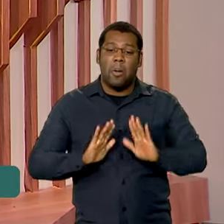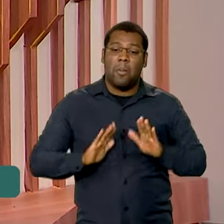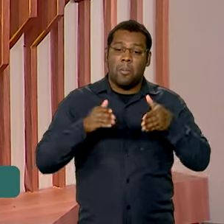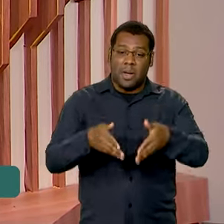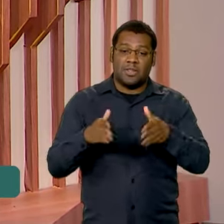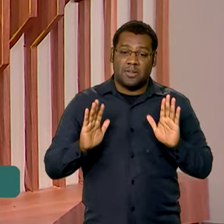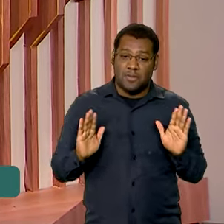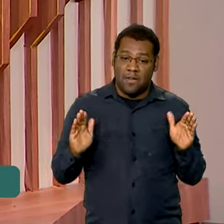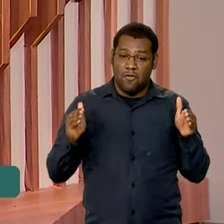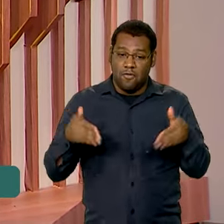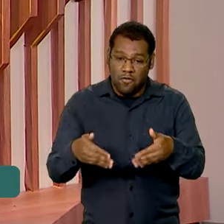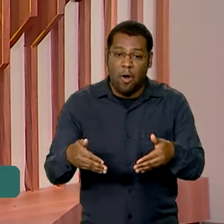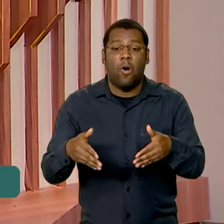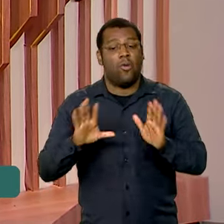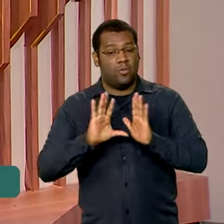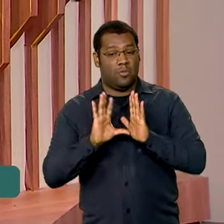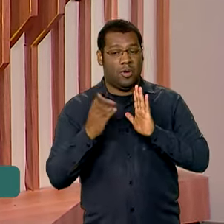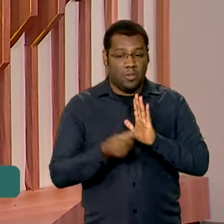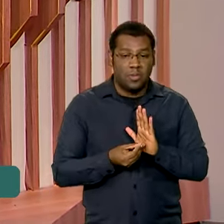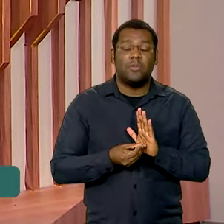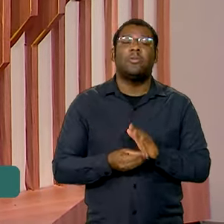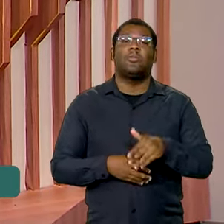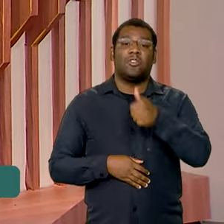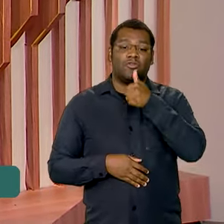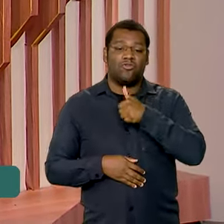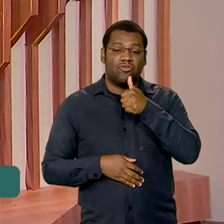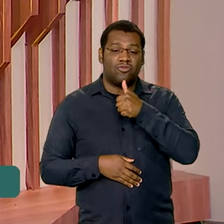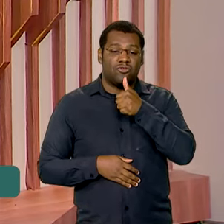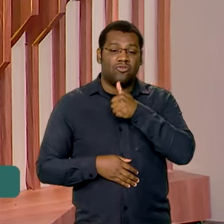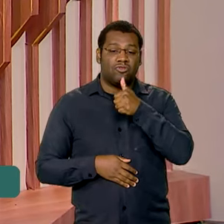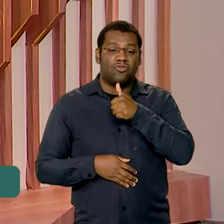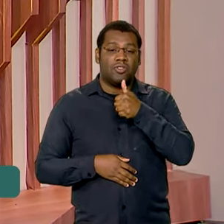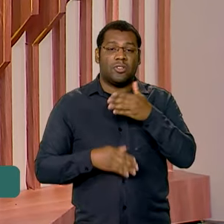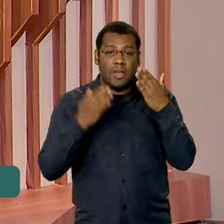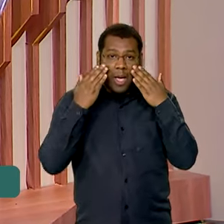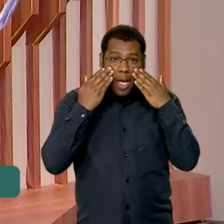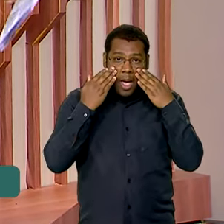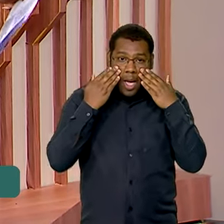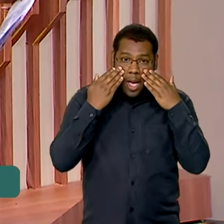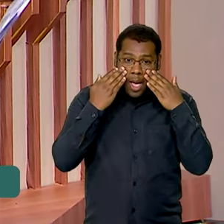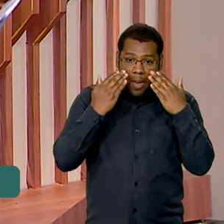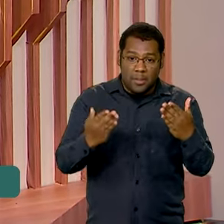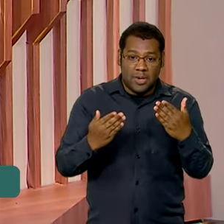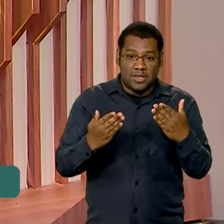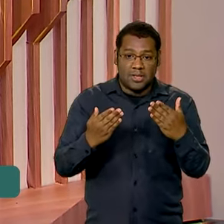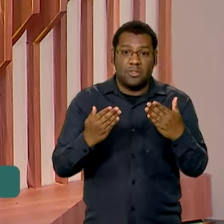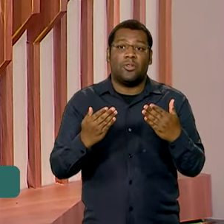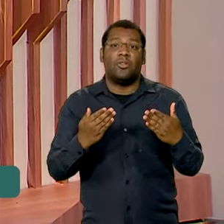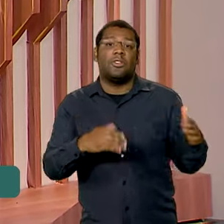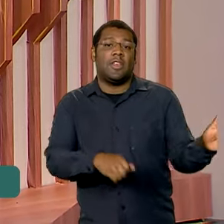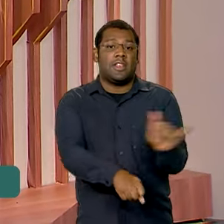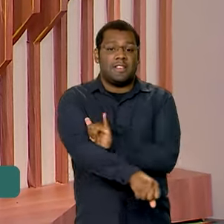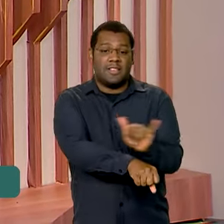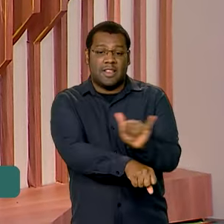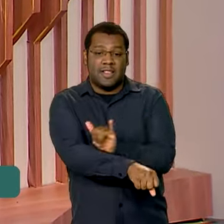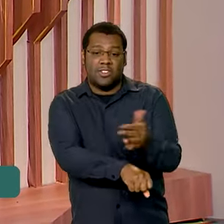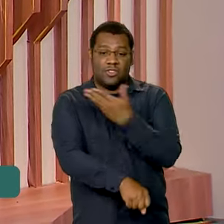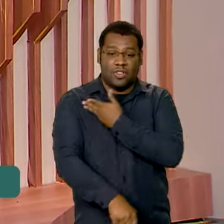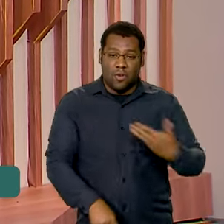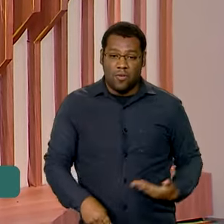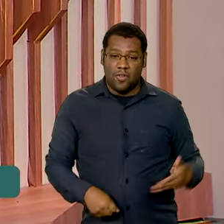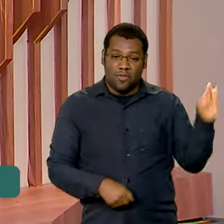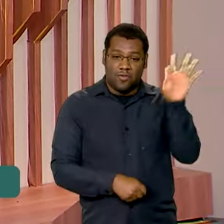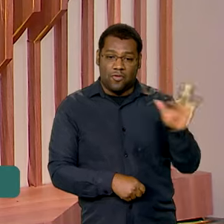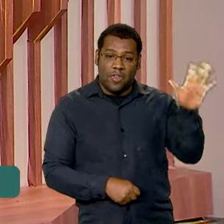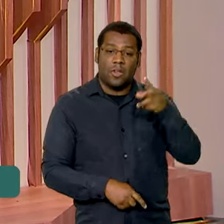Legal. Jader Filho apresentou as ações do governo federal voltadas para as cidades dos estados da Amazônia Legal, principalmente